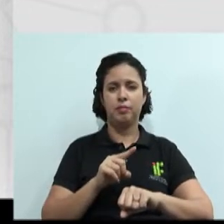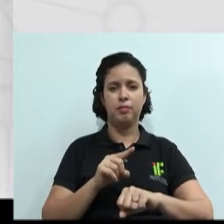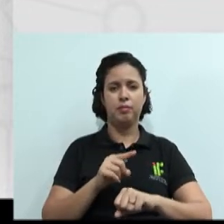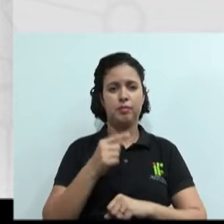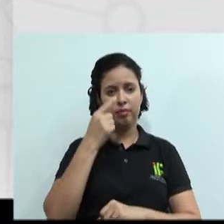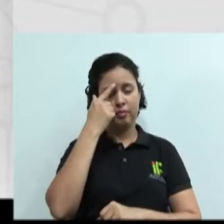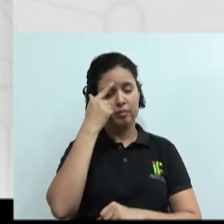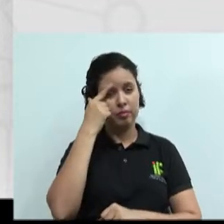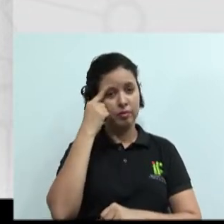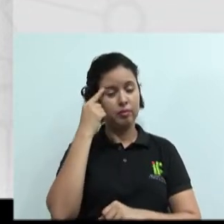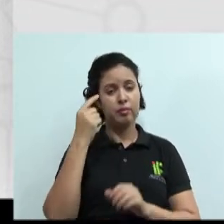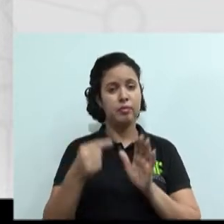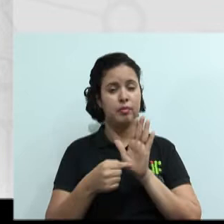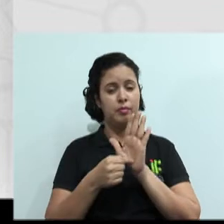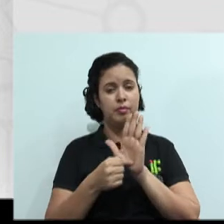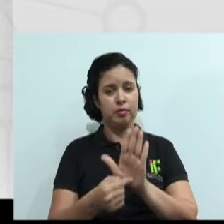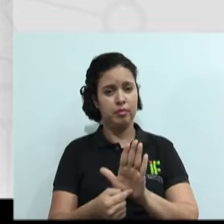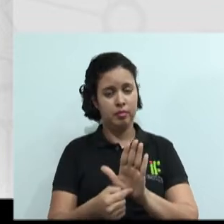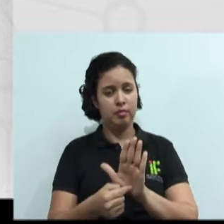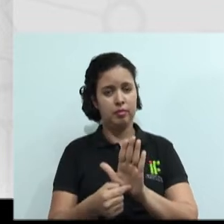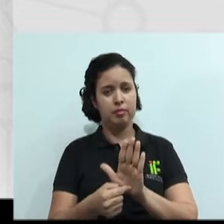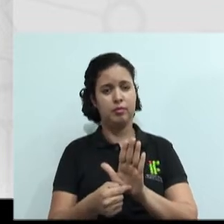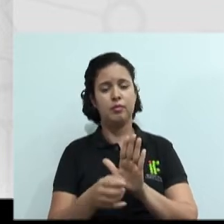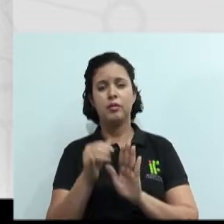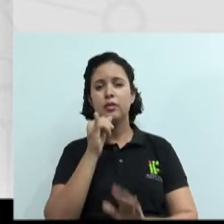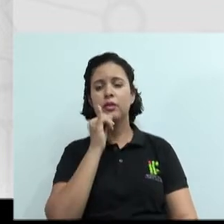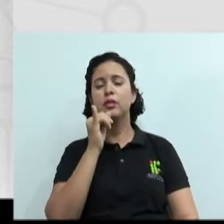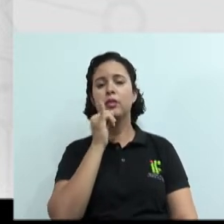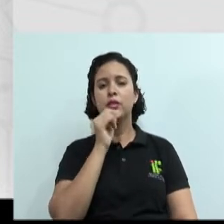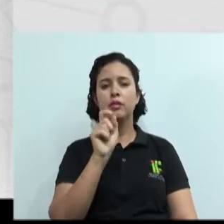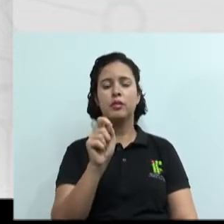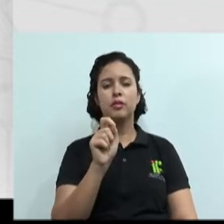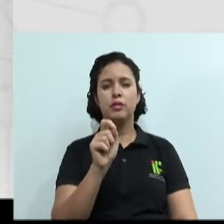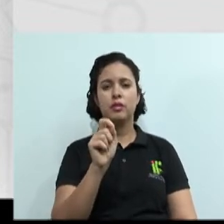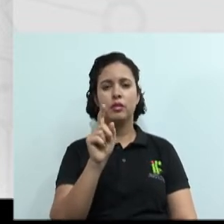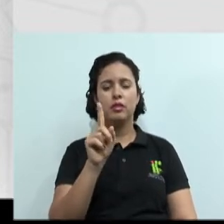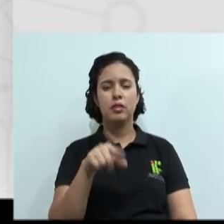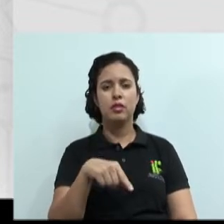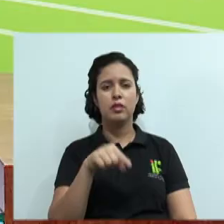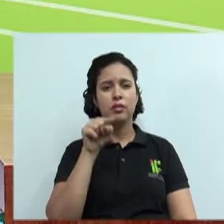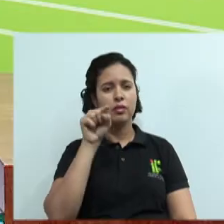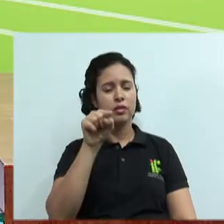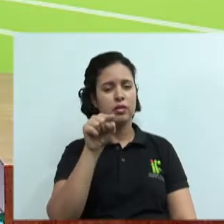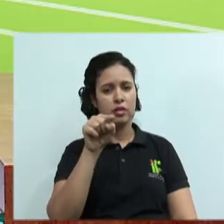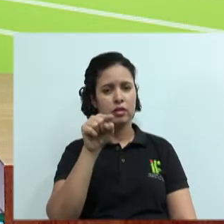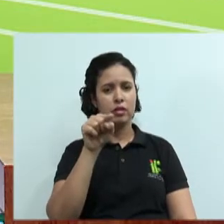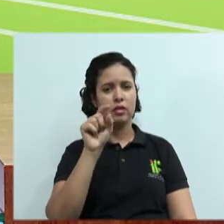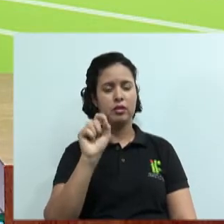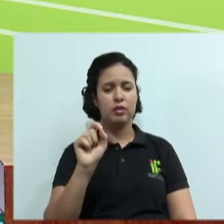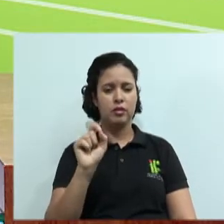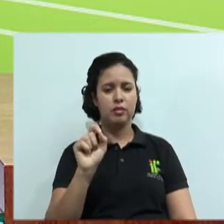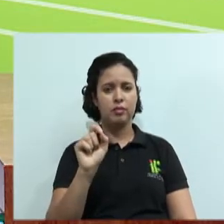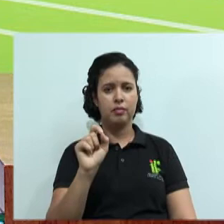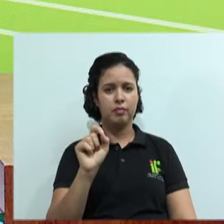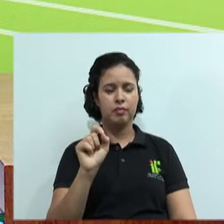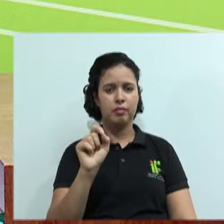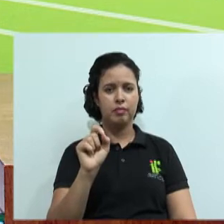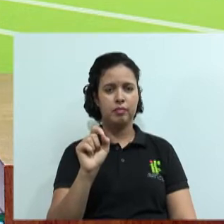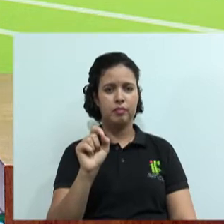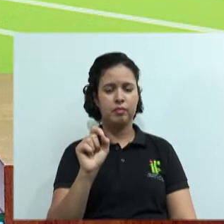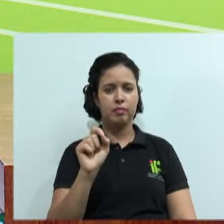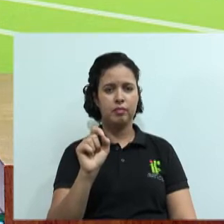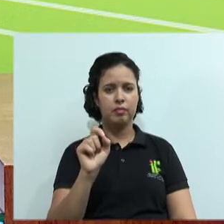exemplo que nós podemos trazer aí, além dessas negociações como um todo, é exatamente você que está lá de repente